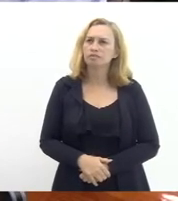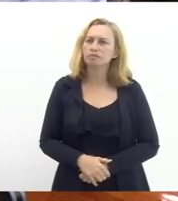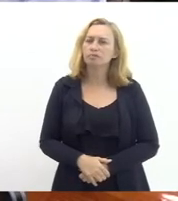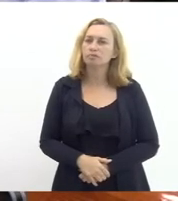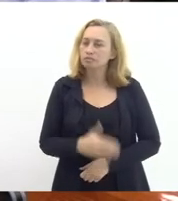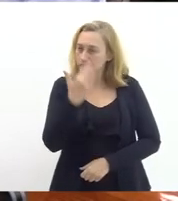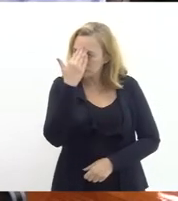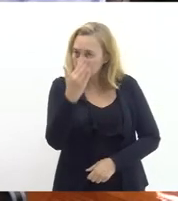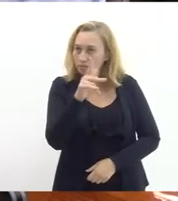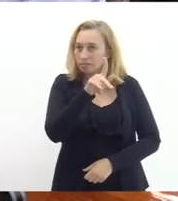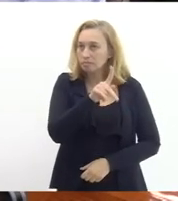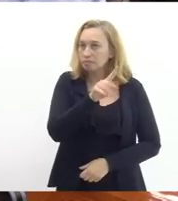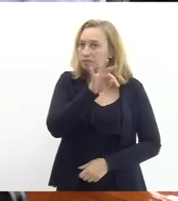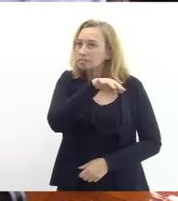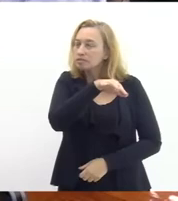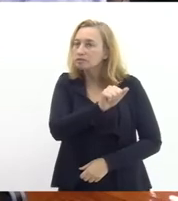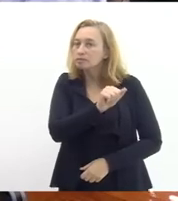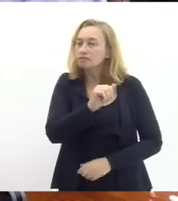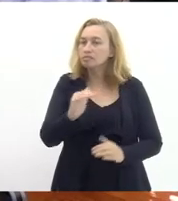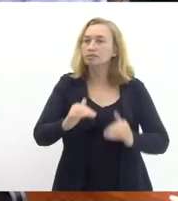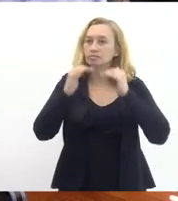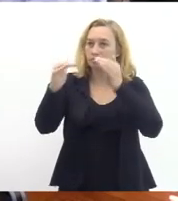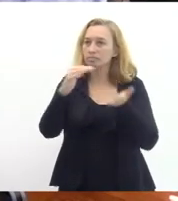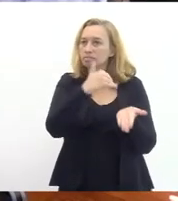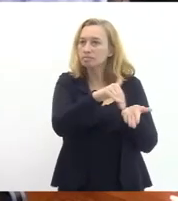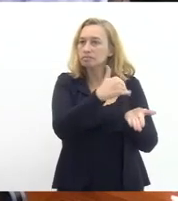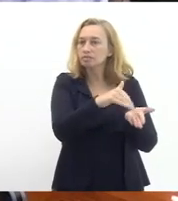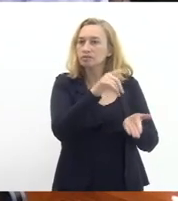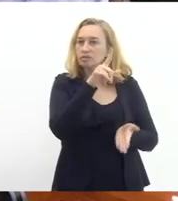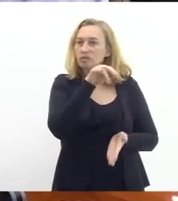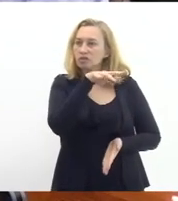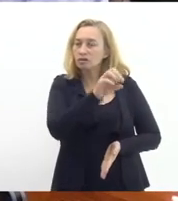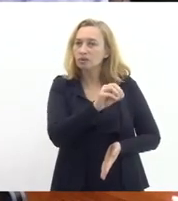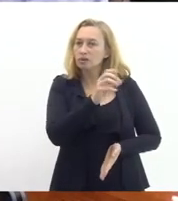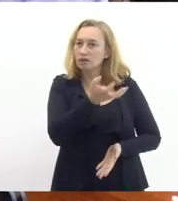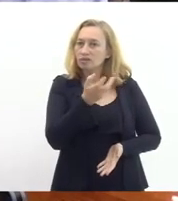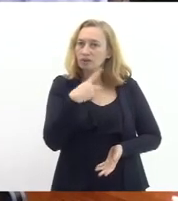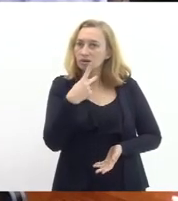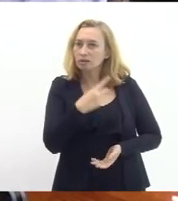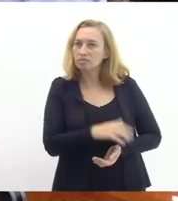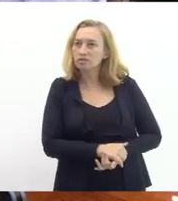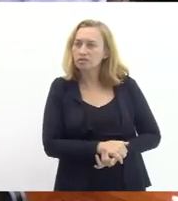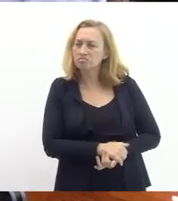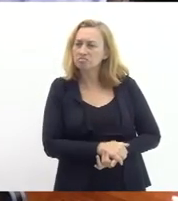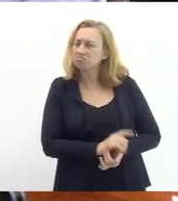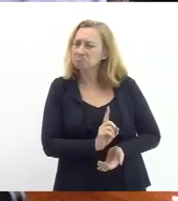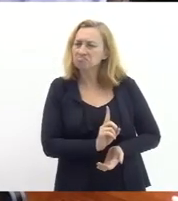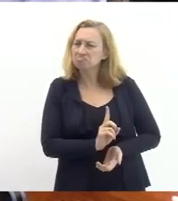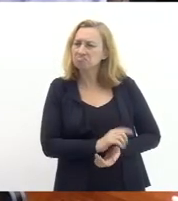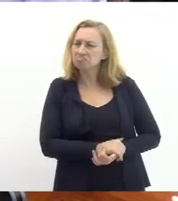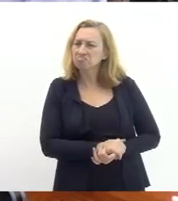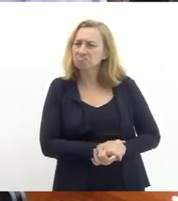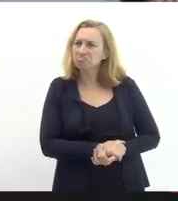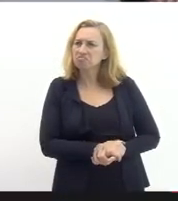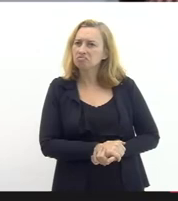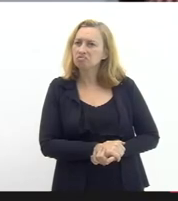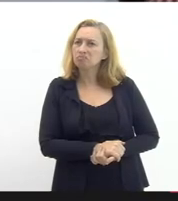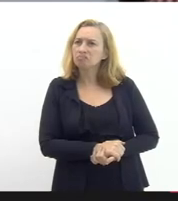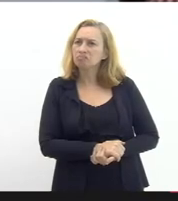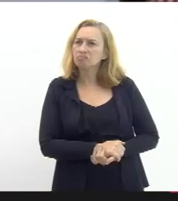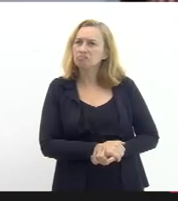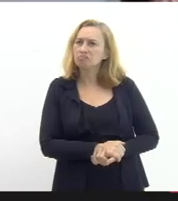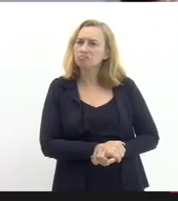Obrigado Patrícia Subsecretário Leonardo quer complementar alguma coisa? Eu entendo